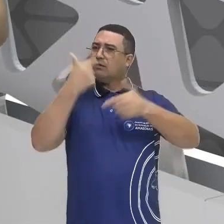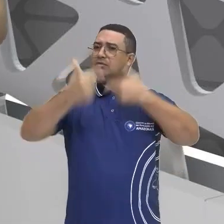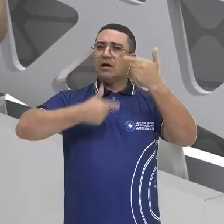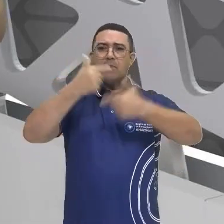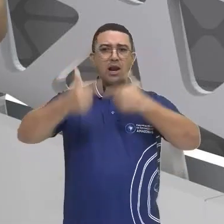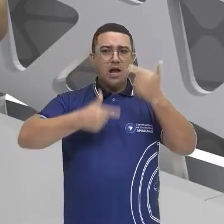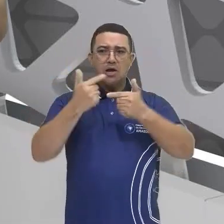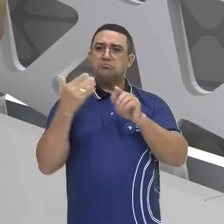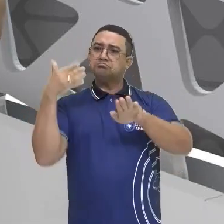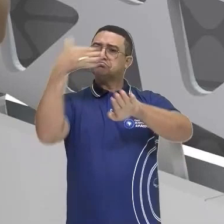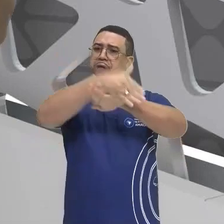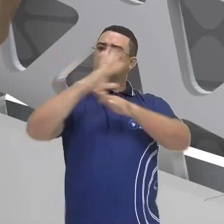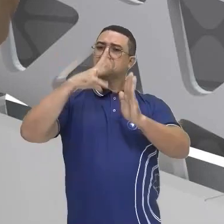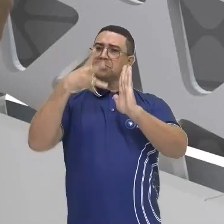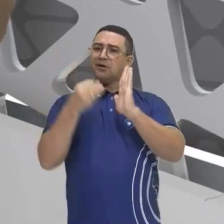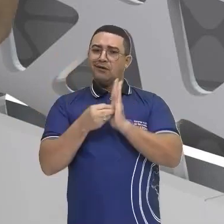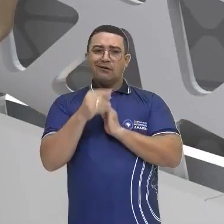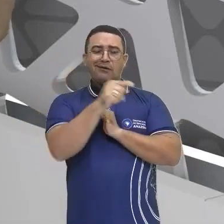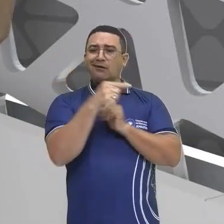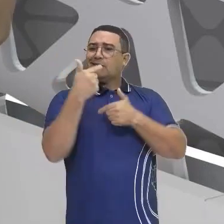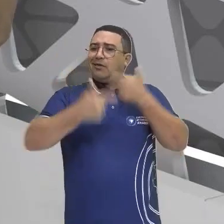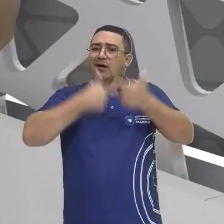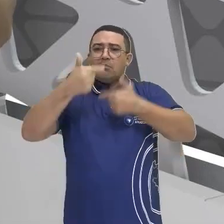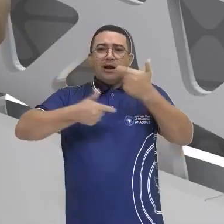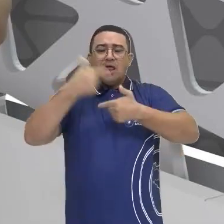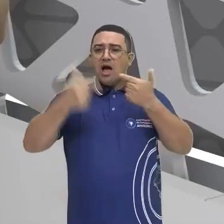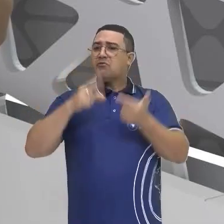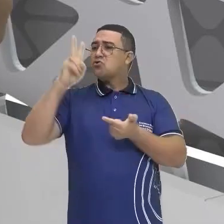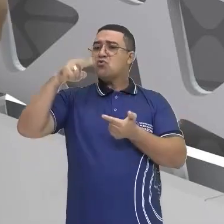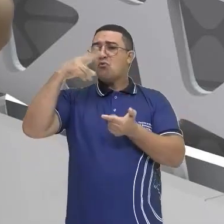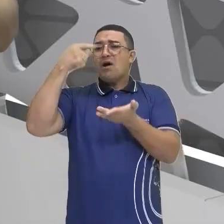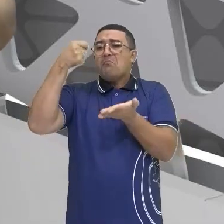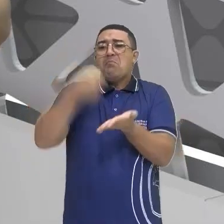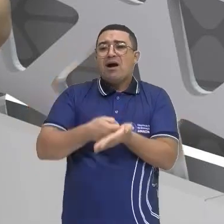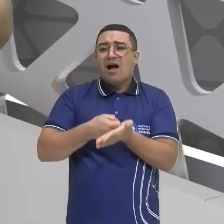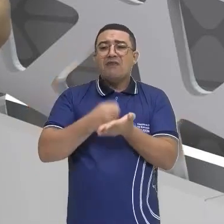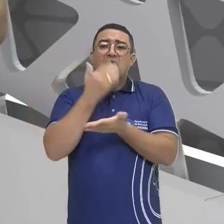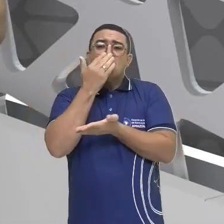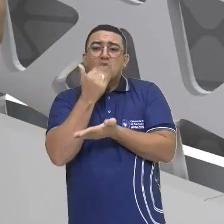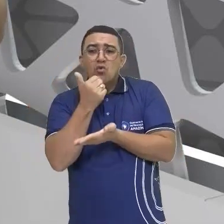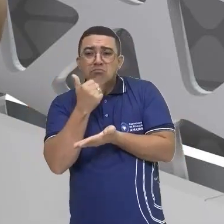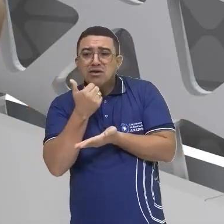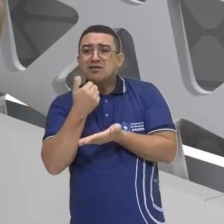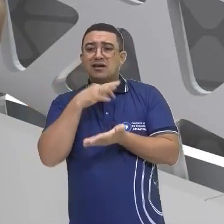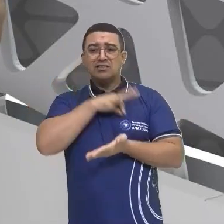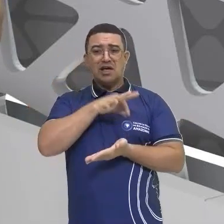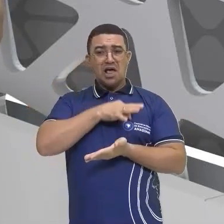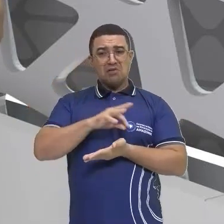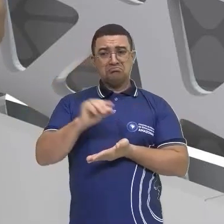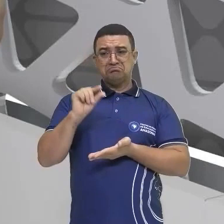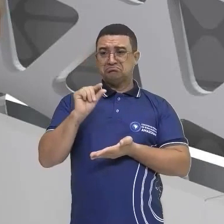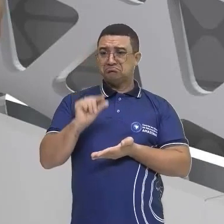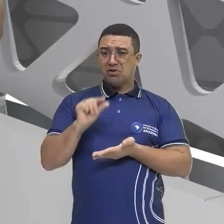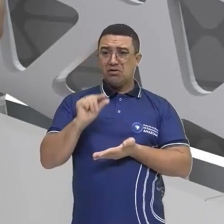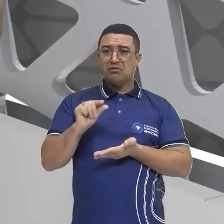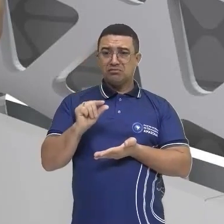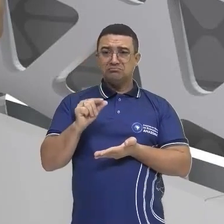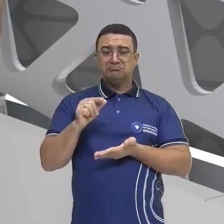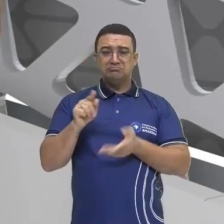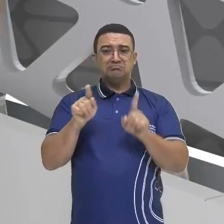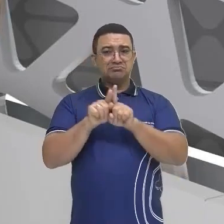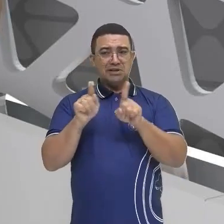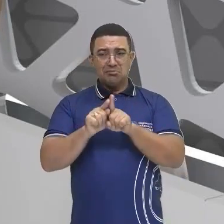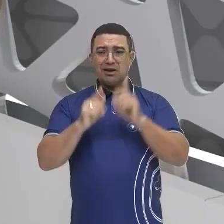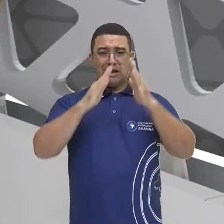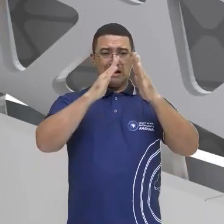ficando ali com uma dívida quase que eterna ali com os seus patrões. E essa divisão também ali das